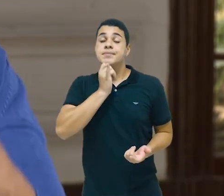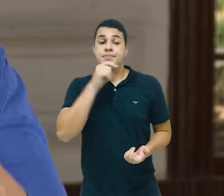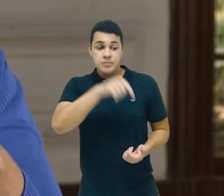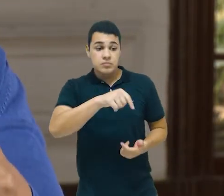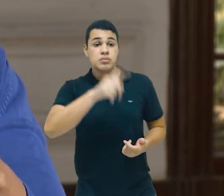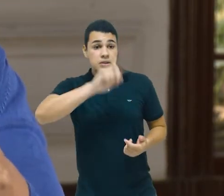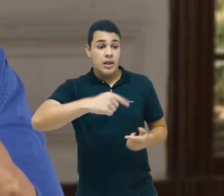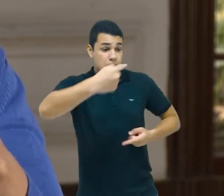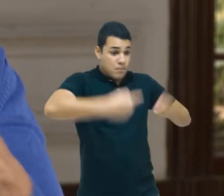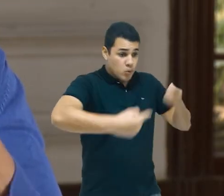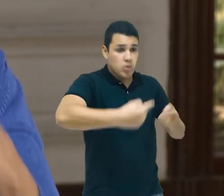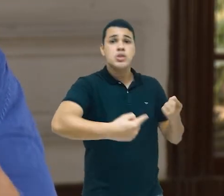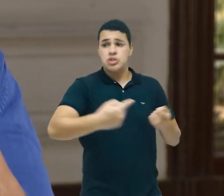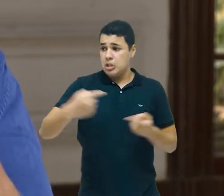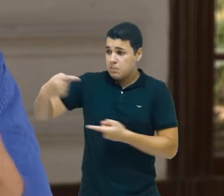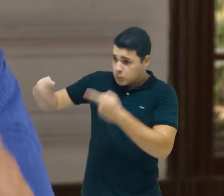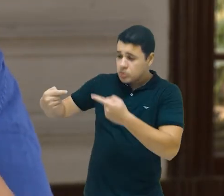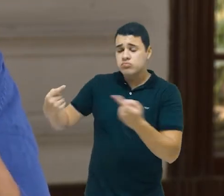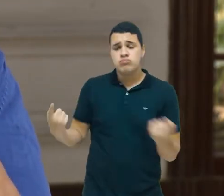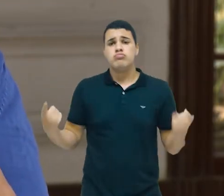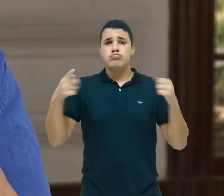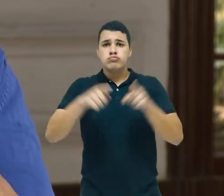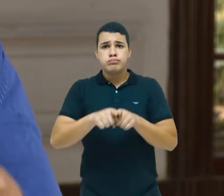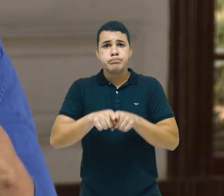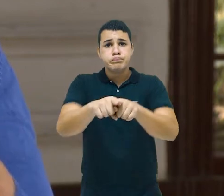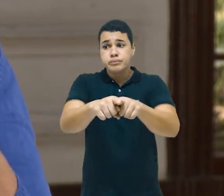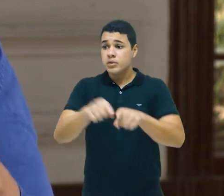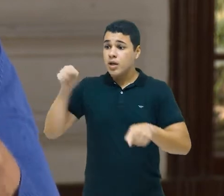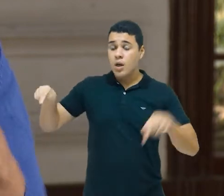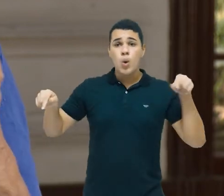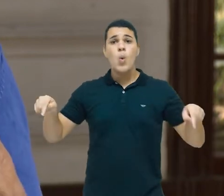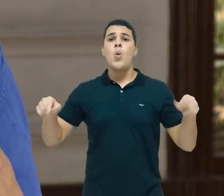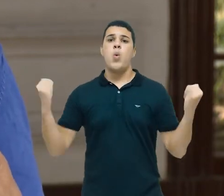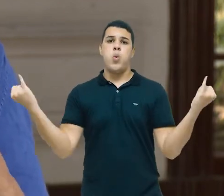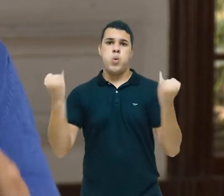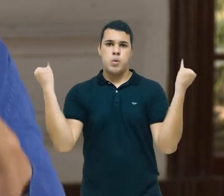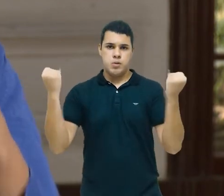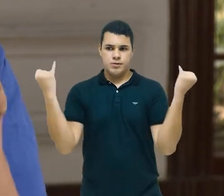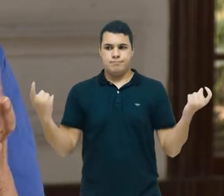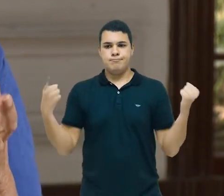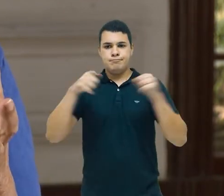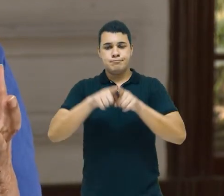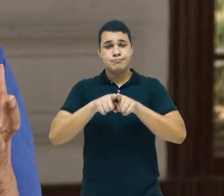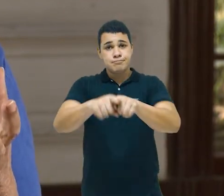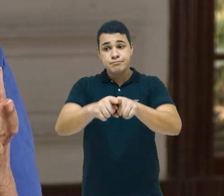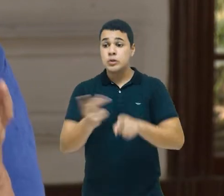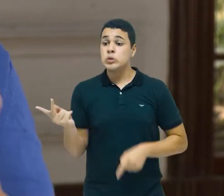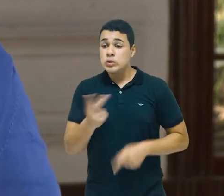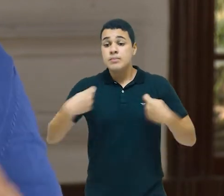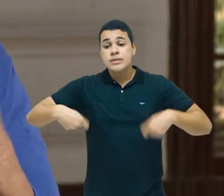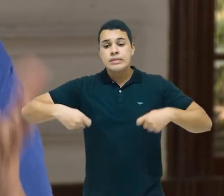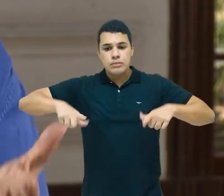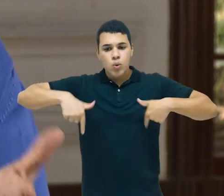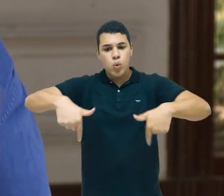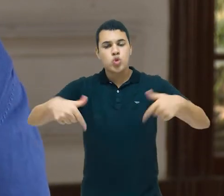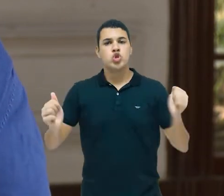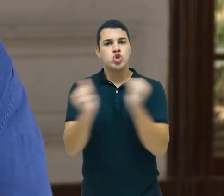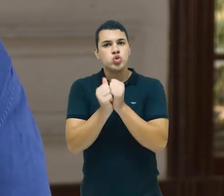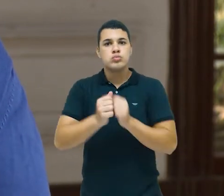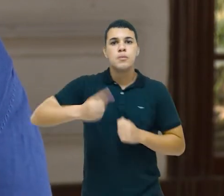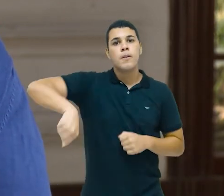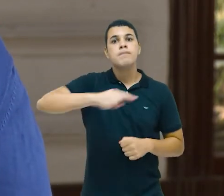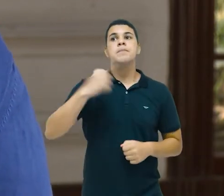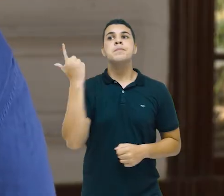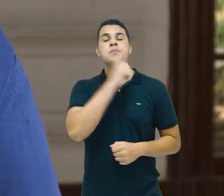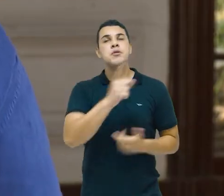as matrizes dessas políticas, elas são fundamentais. E elas têm que ser simultâneas para que a